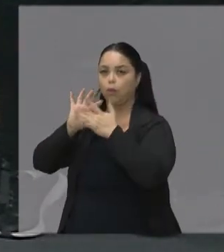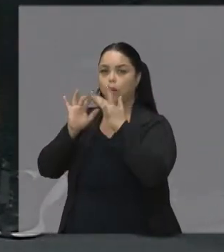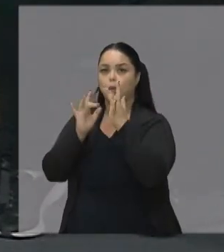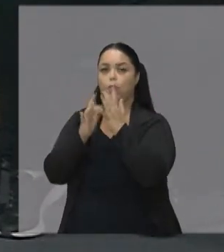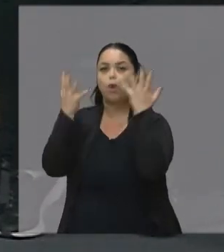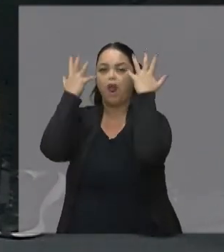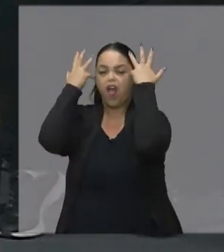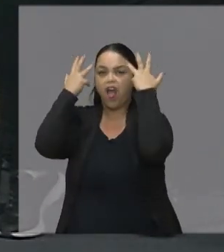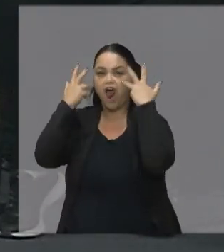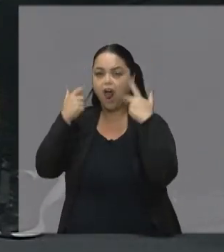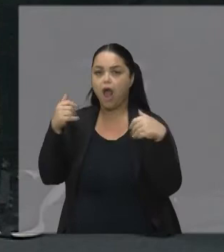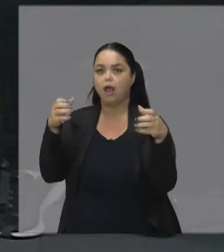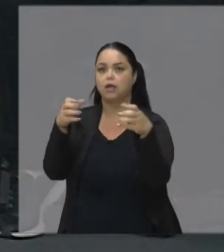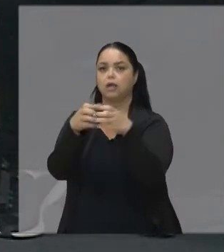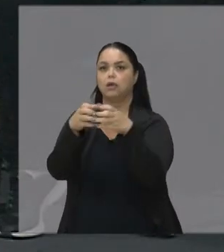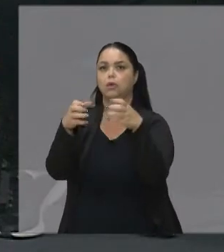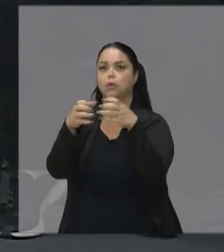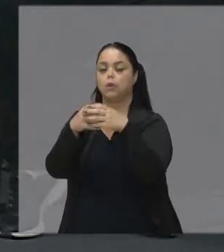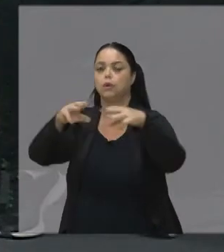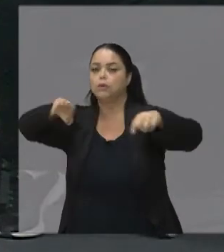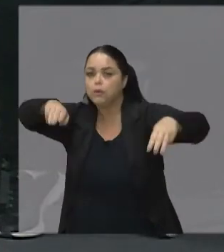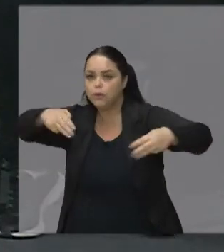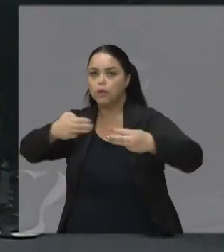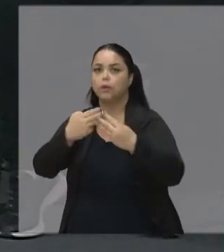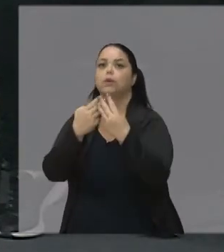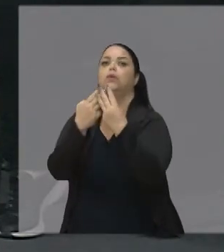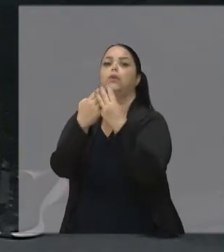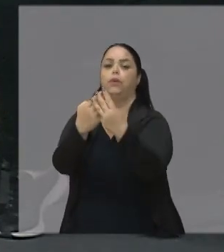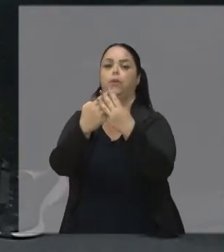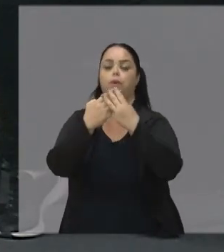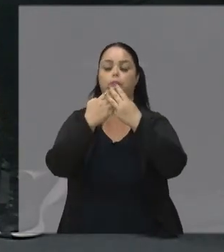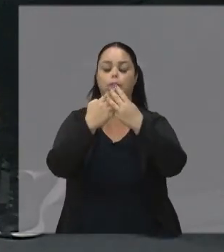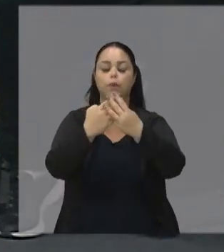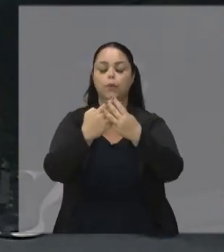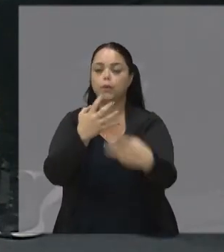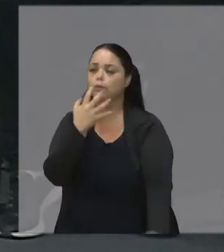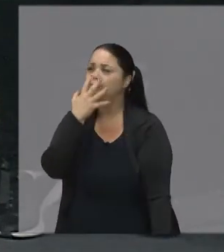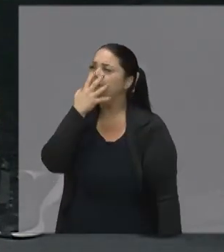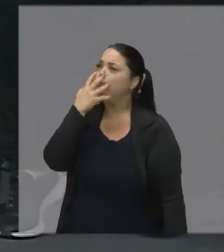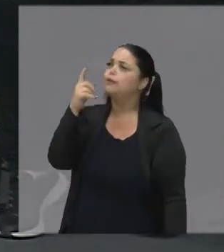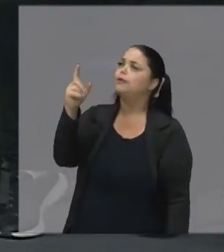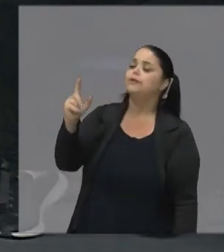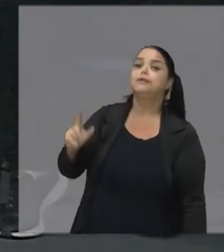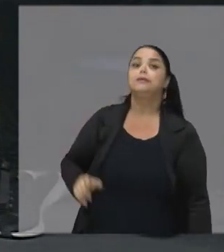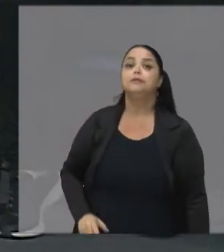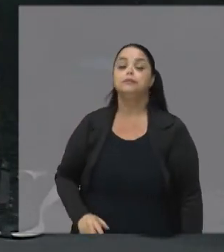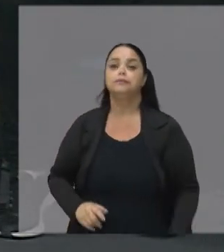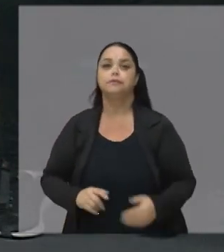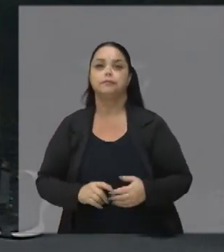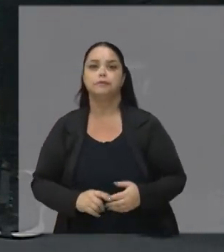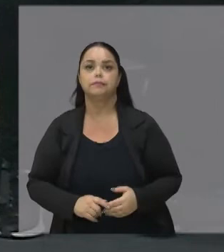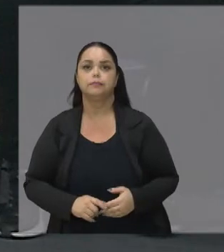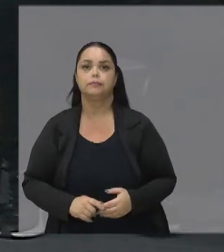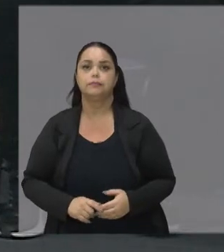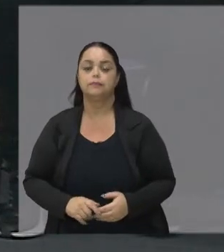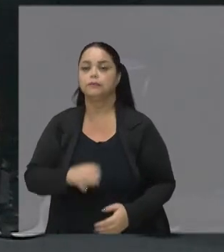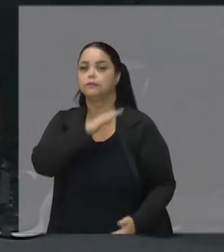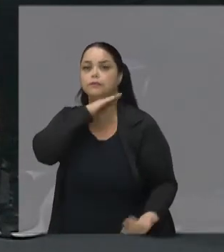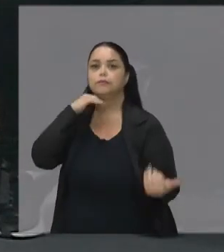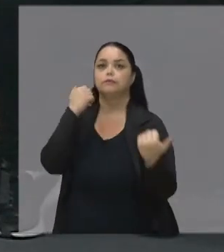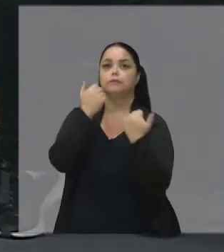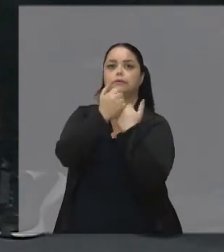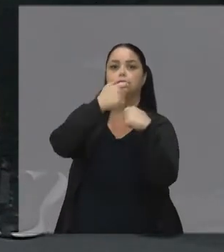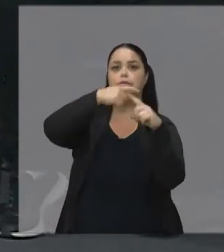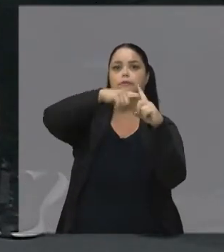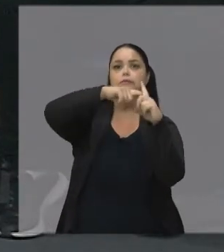tribo De Judá Que foi morto e com